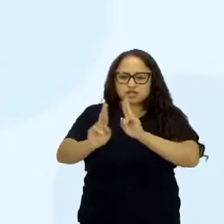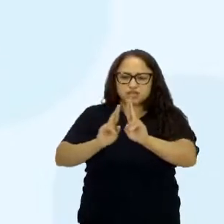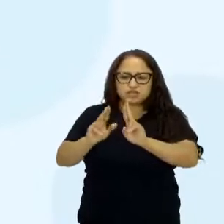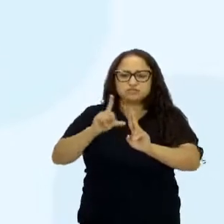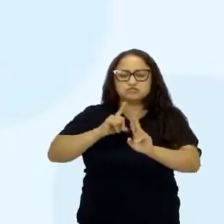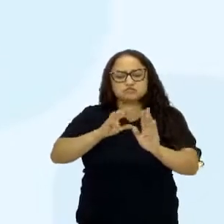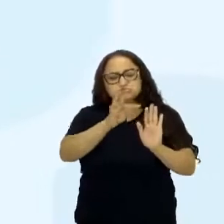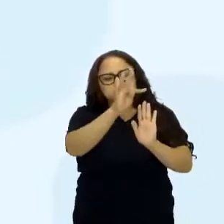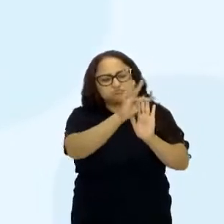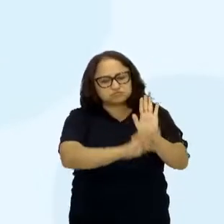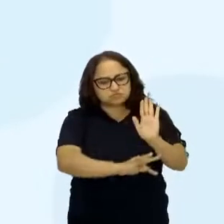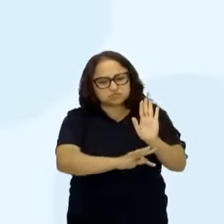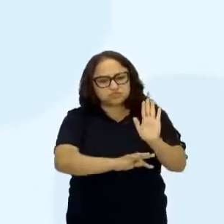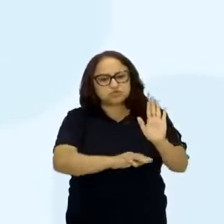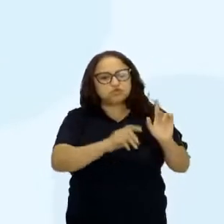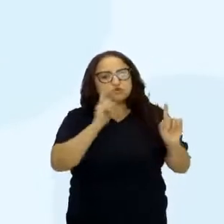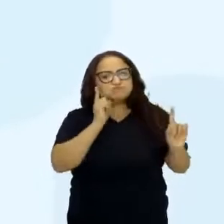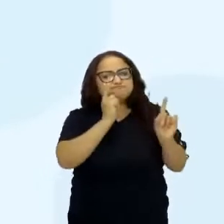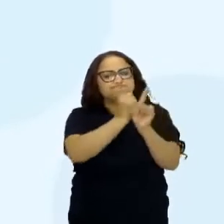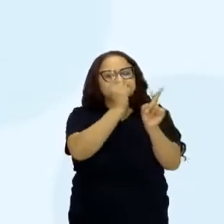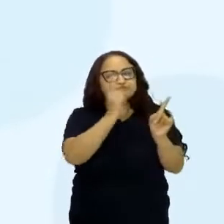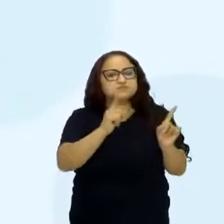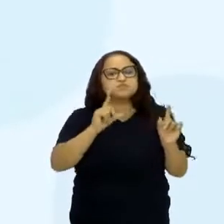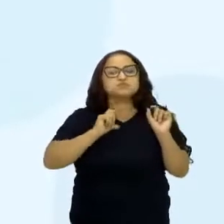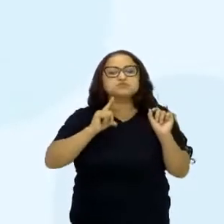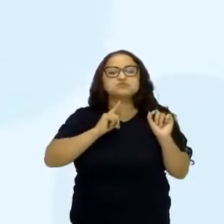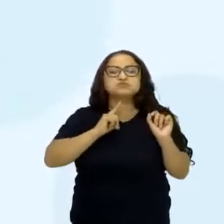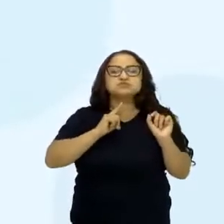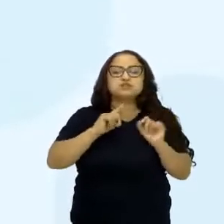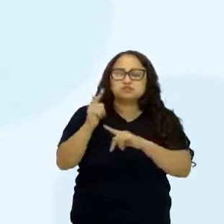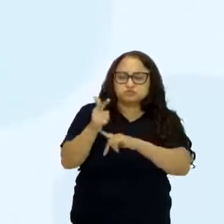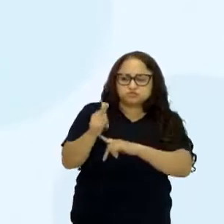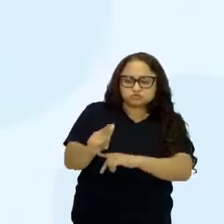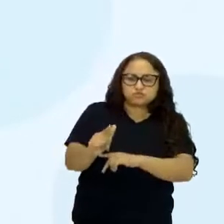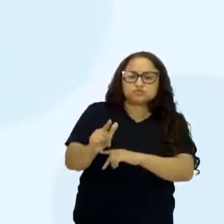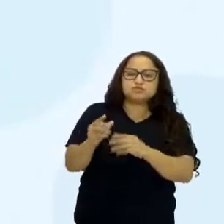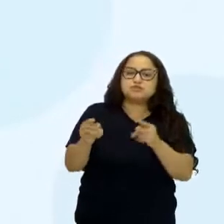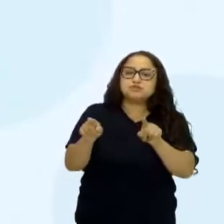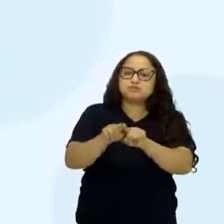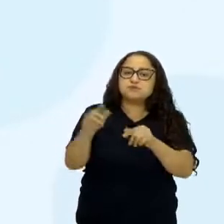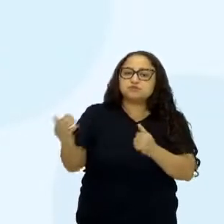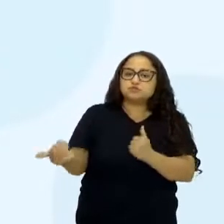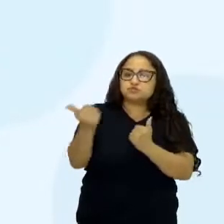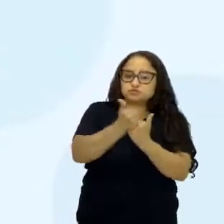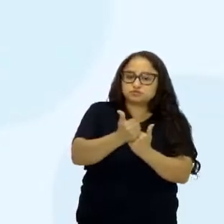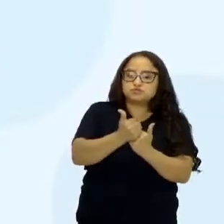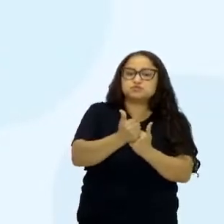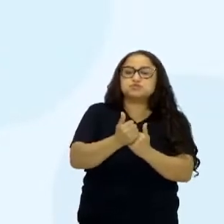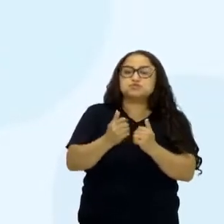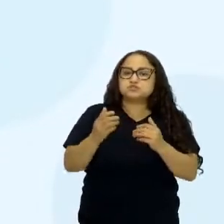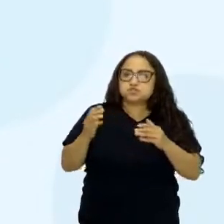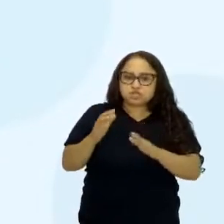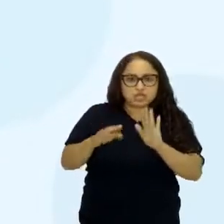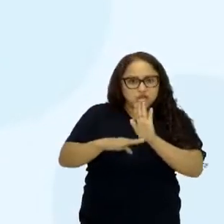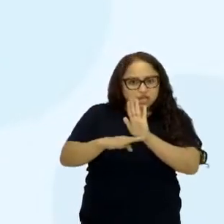de um texto. Identificando repetições ou substituições que contribuem para a sua continuidade, a